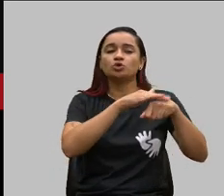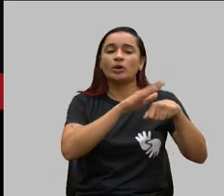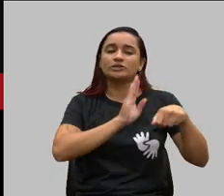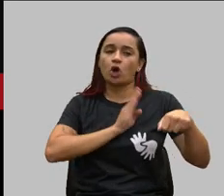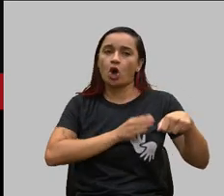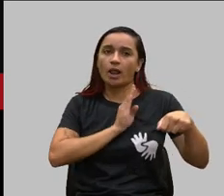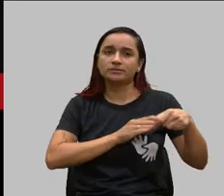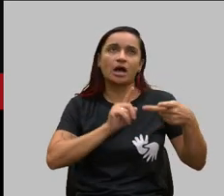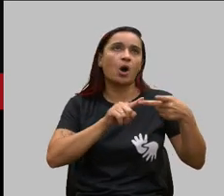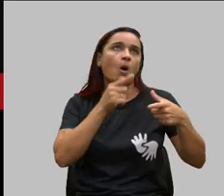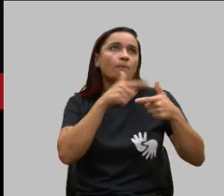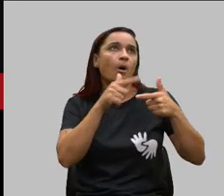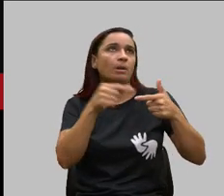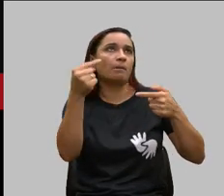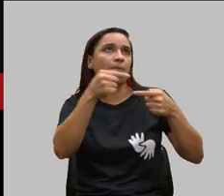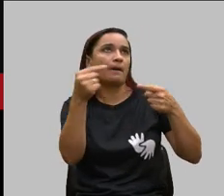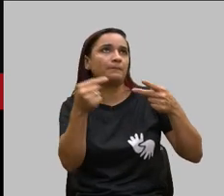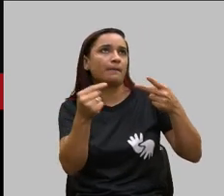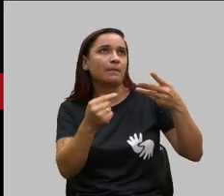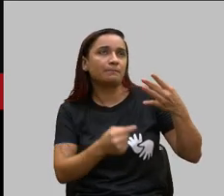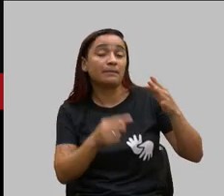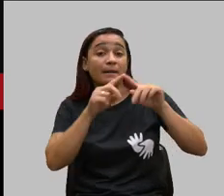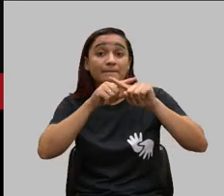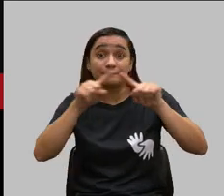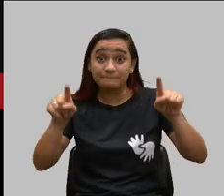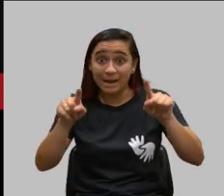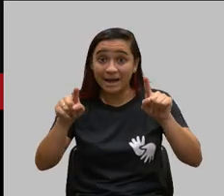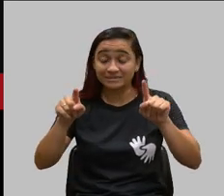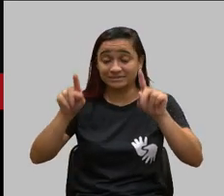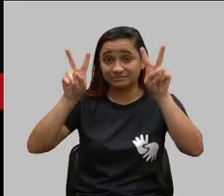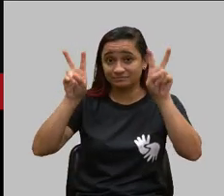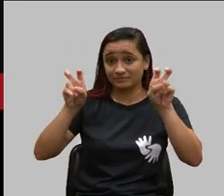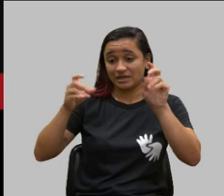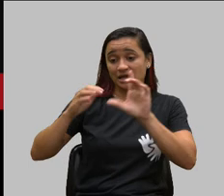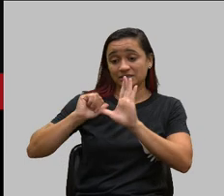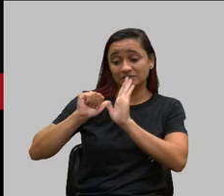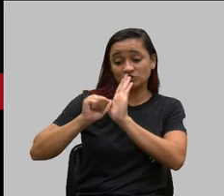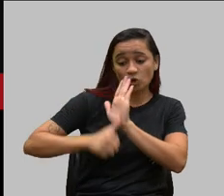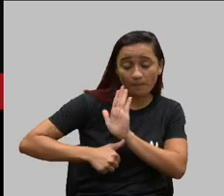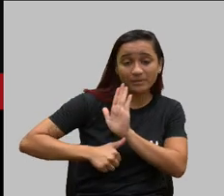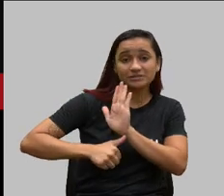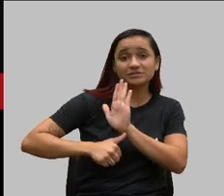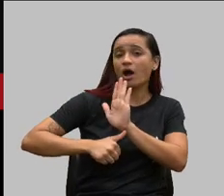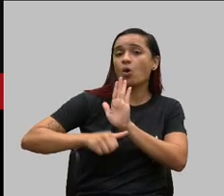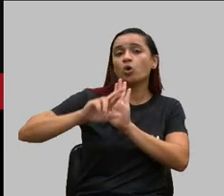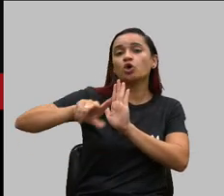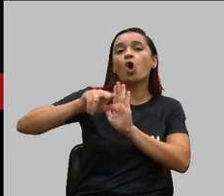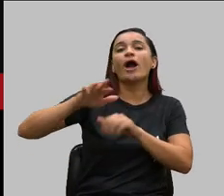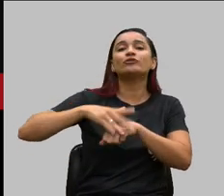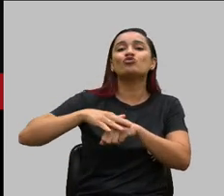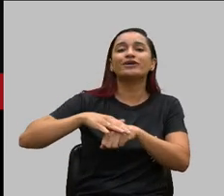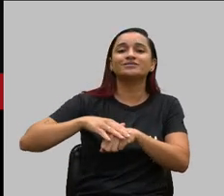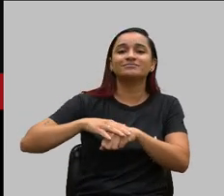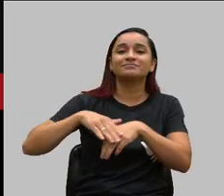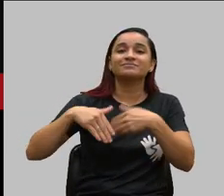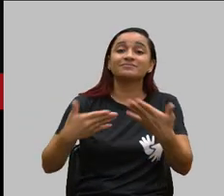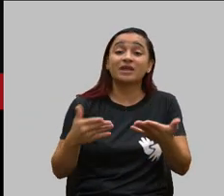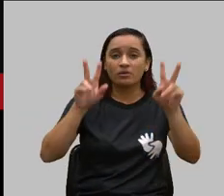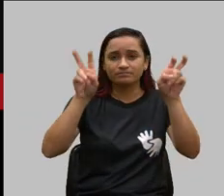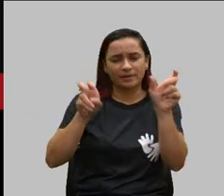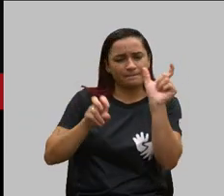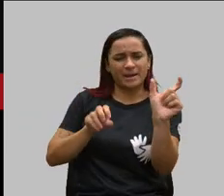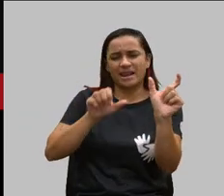específica mas síndrome de Down não é doença e lesão pré-existente para a agência nenhuma síndrome é